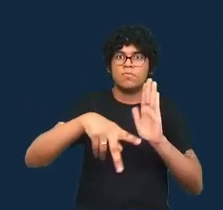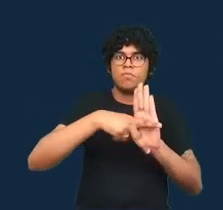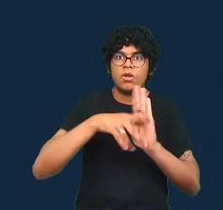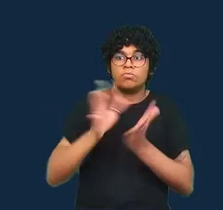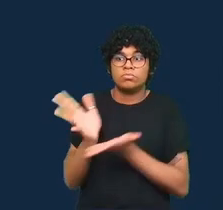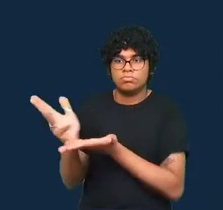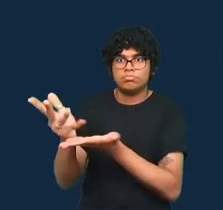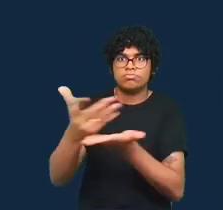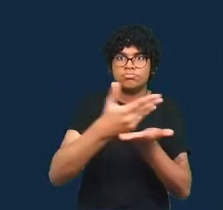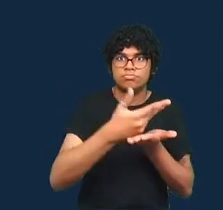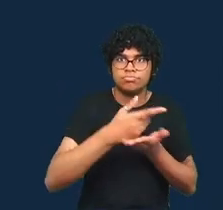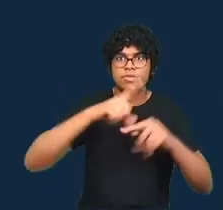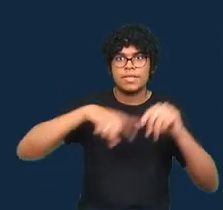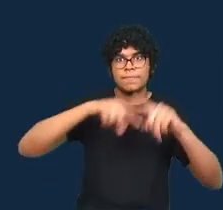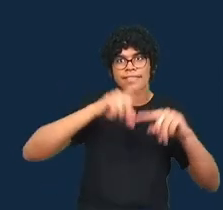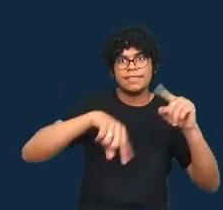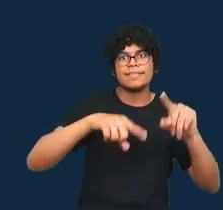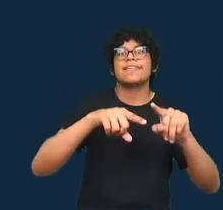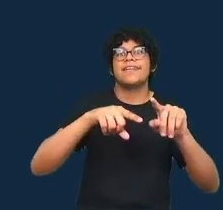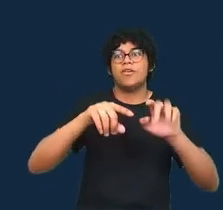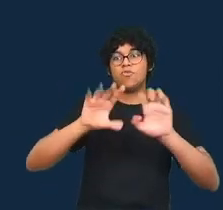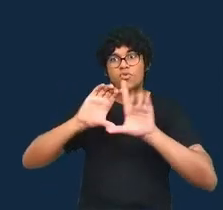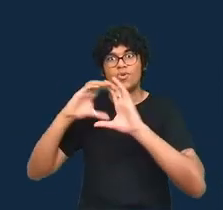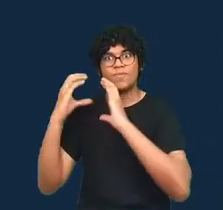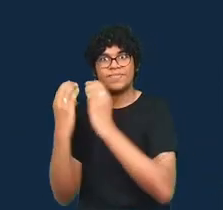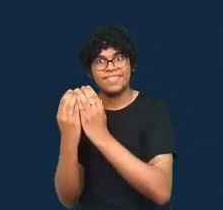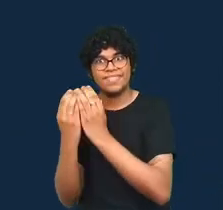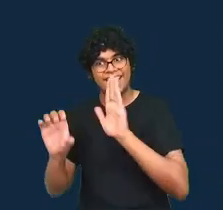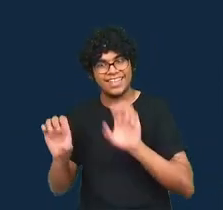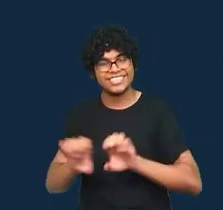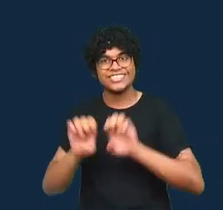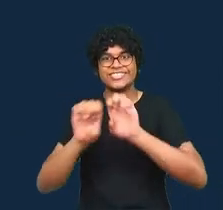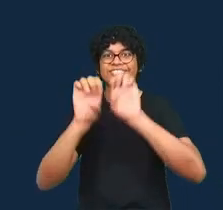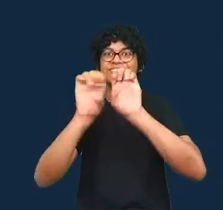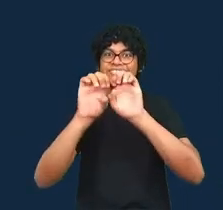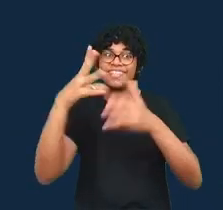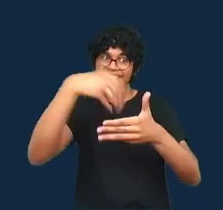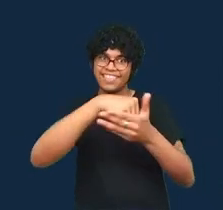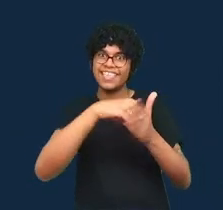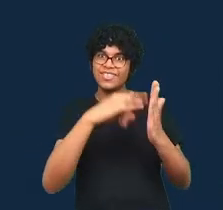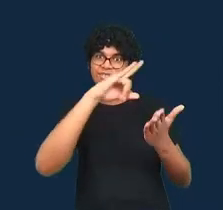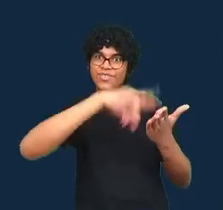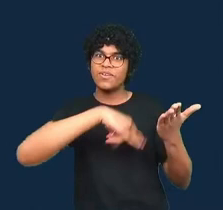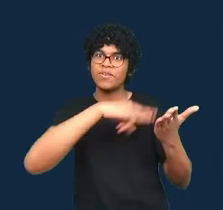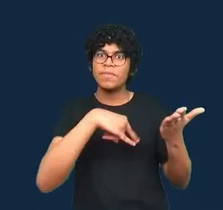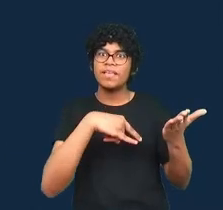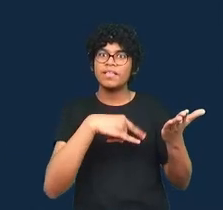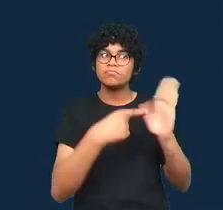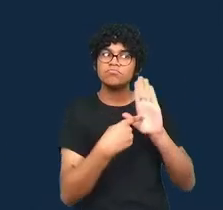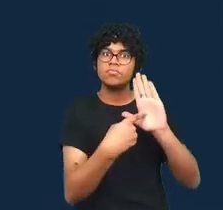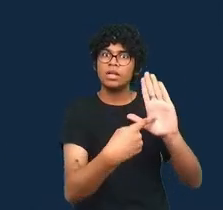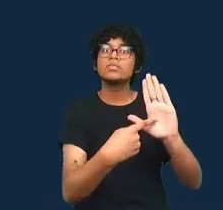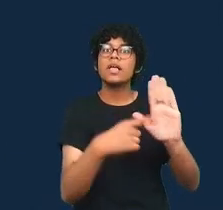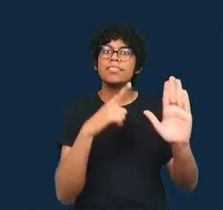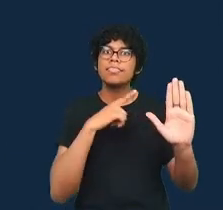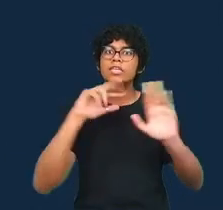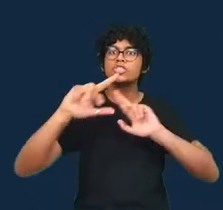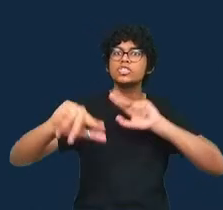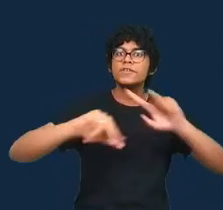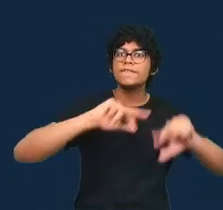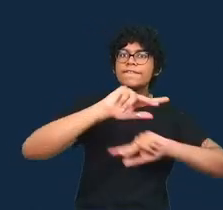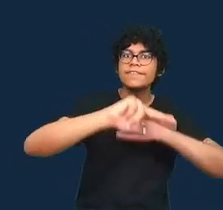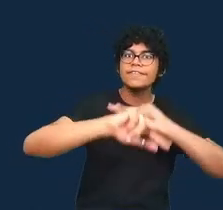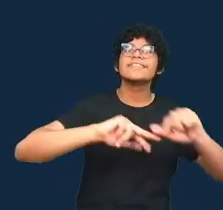diversos, comunidades e infraestruturas para gerar diferentes formas de conhecer, narrar e ver o mundo em